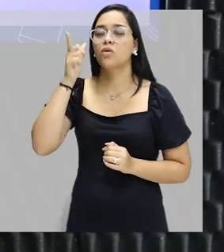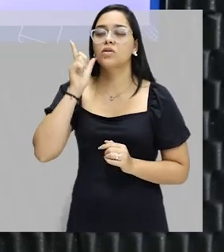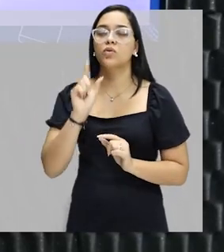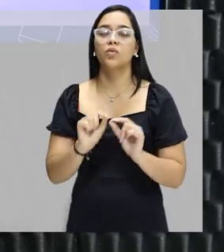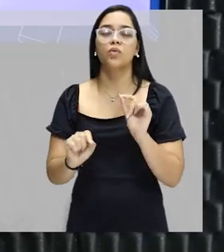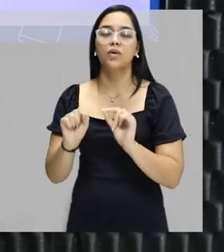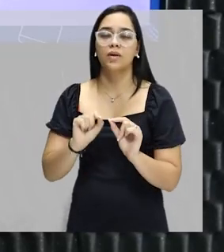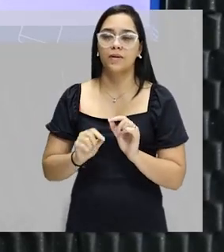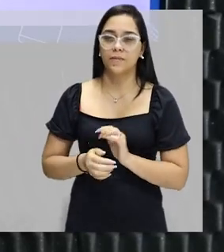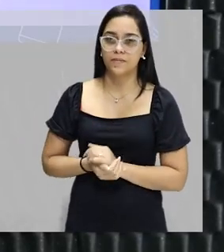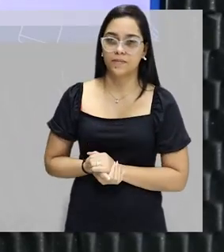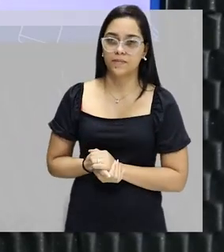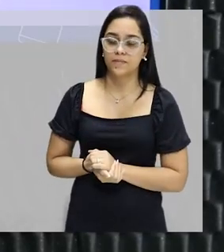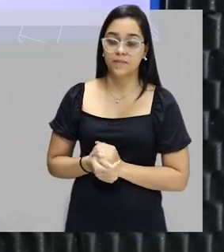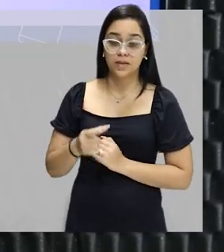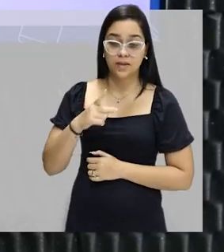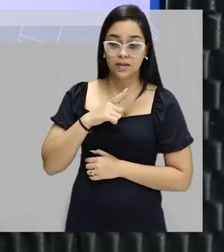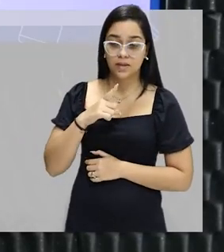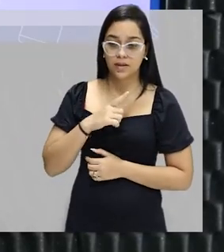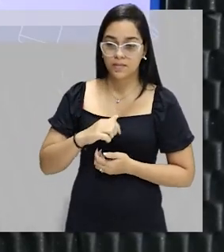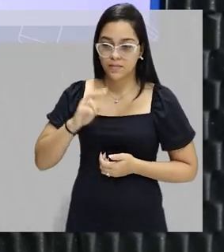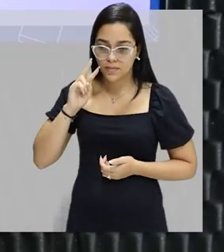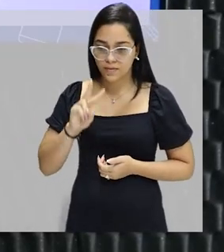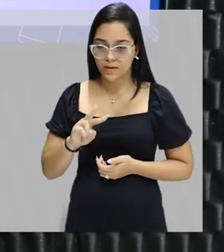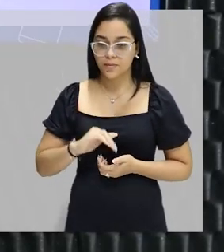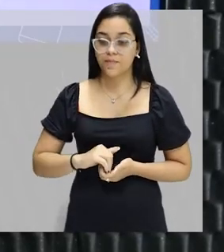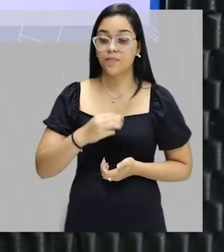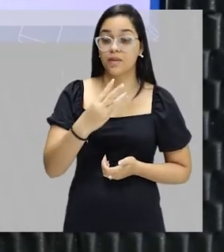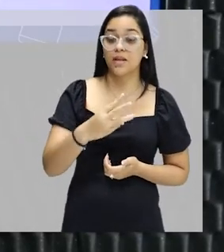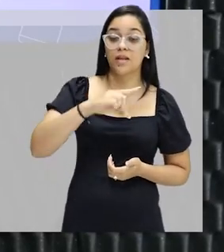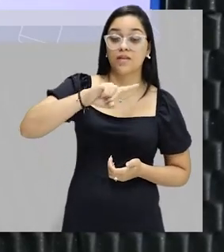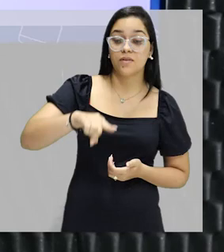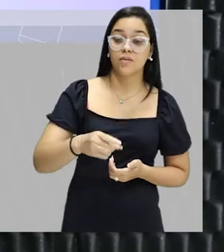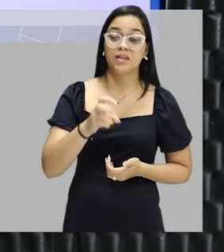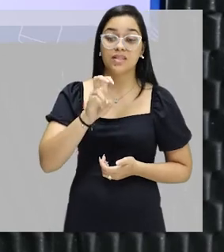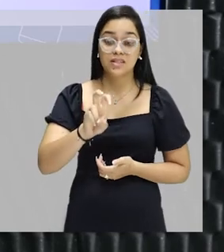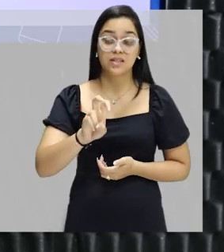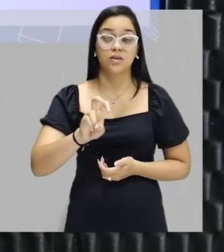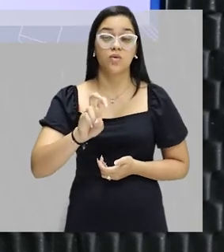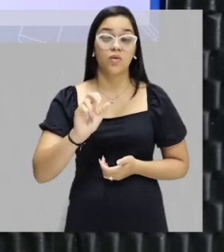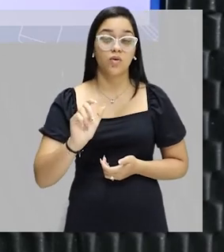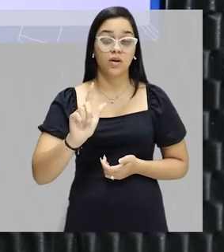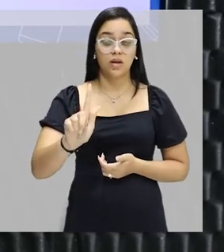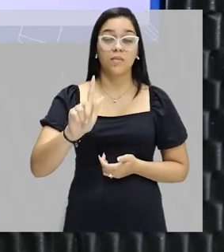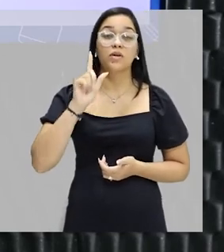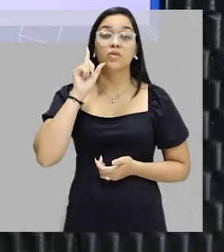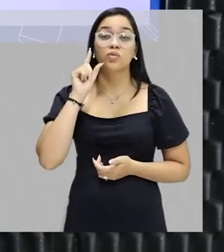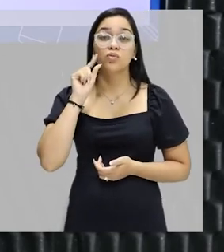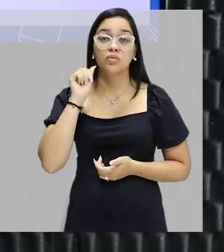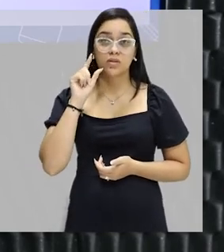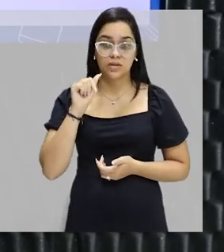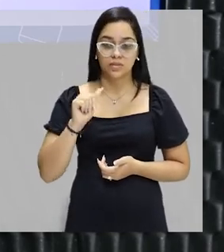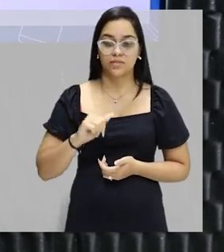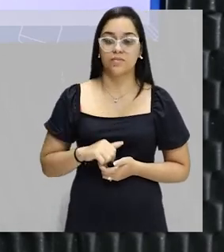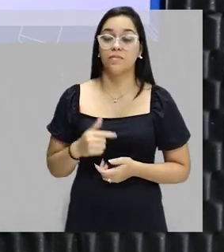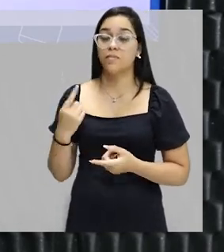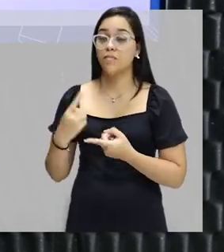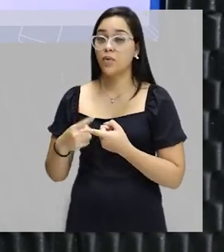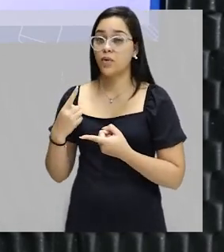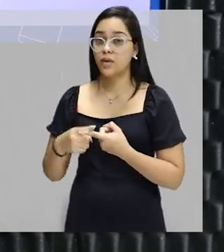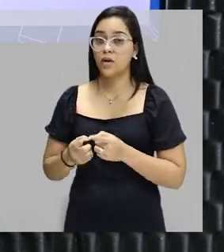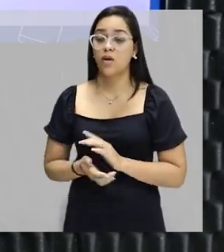obter, olha só, 3,5 gramas do sal. Certo? Porque